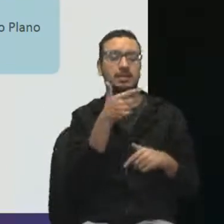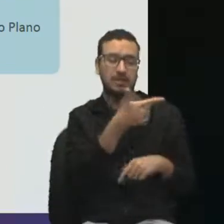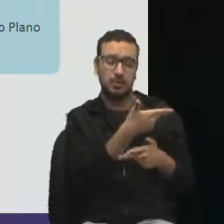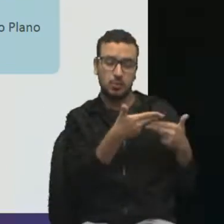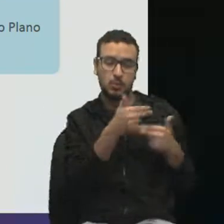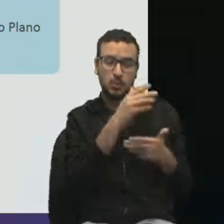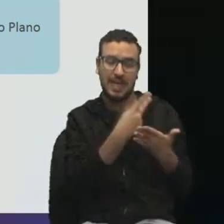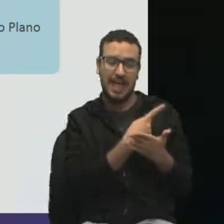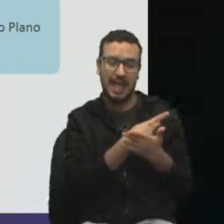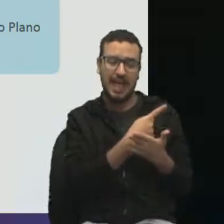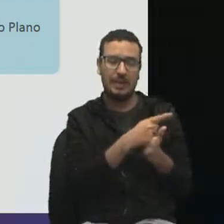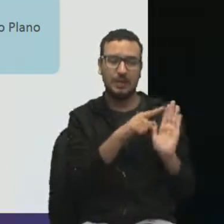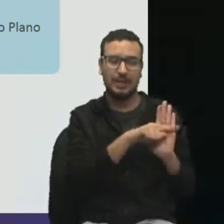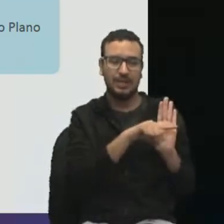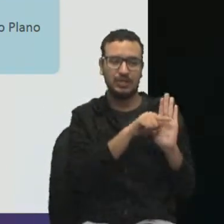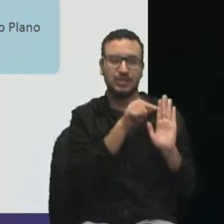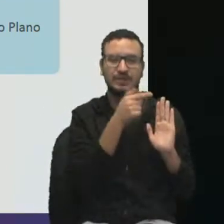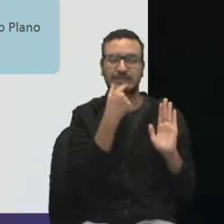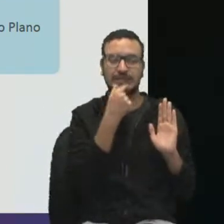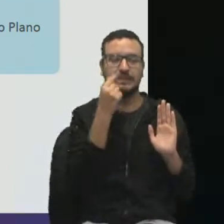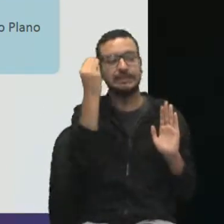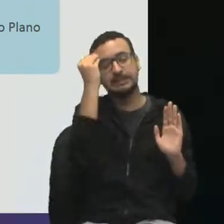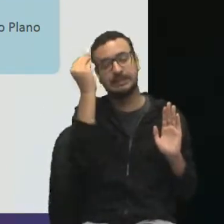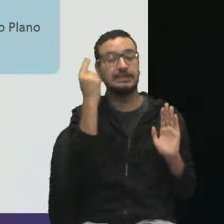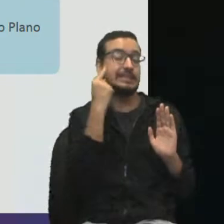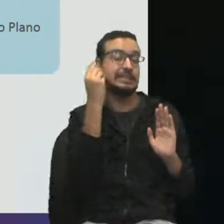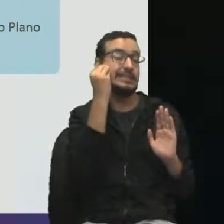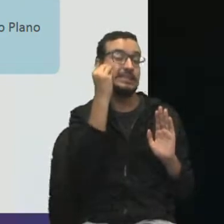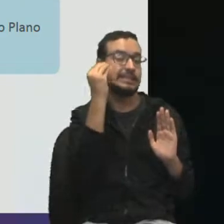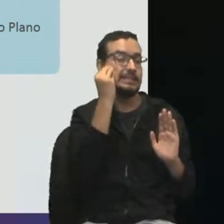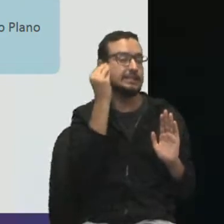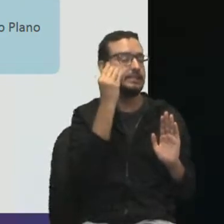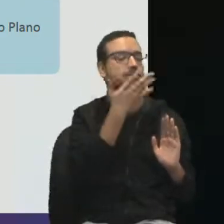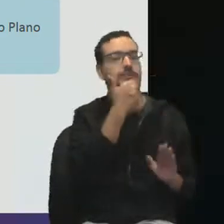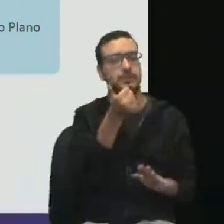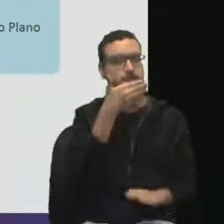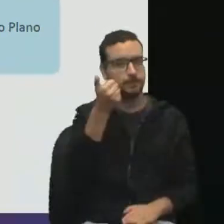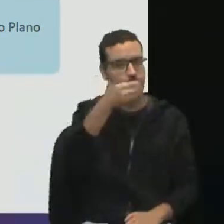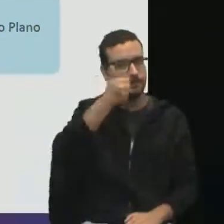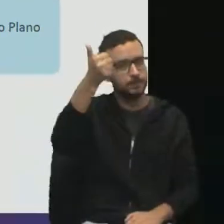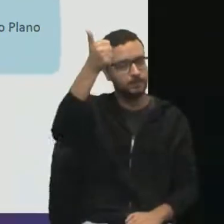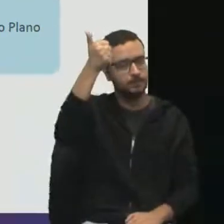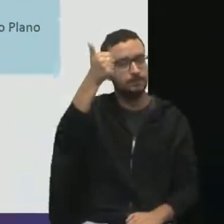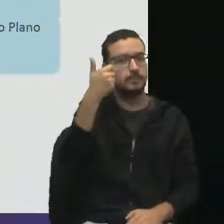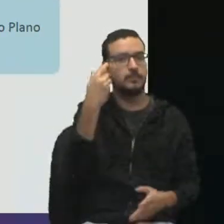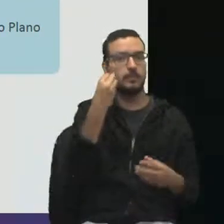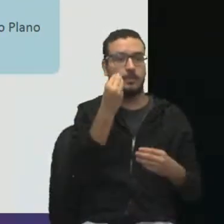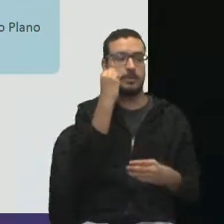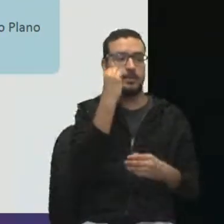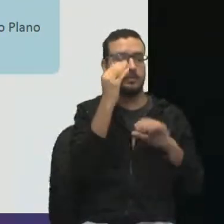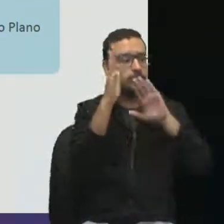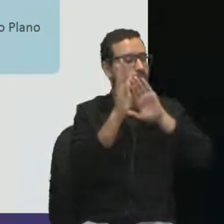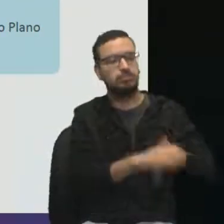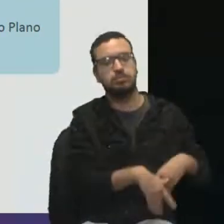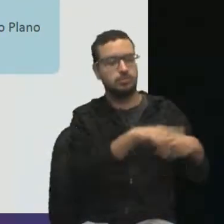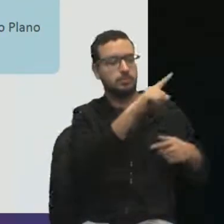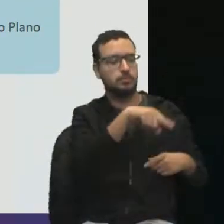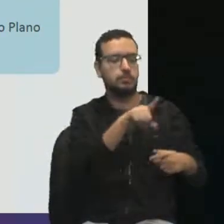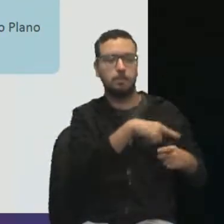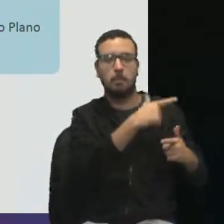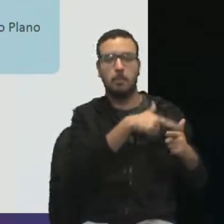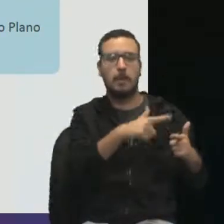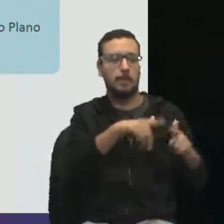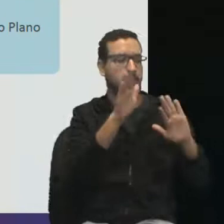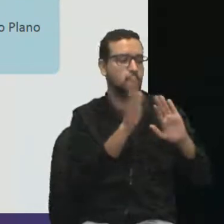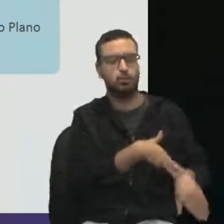para aquilo que é negativo ou que ainda não está bom. Buscando o quê? A eliminação desses problemas e a busca pela